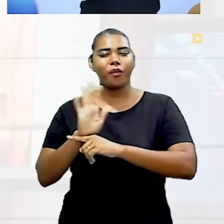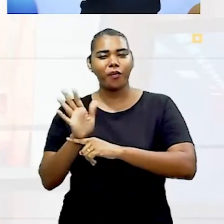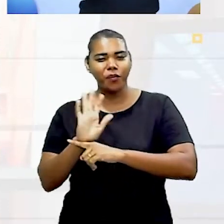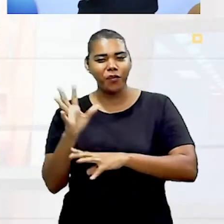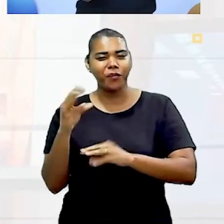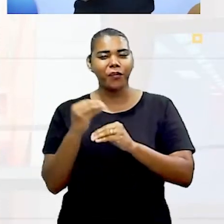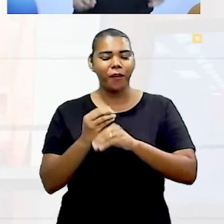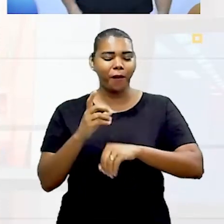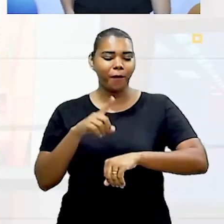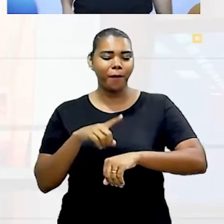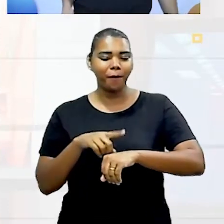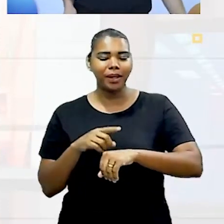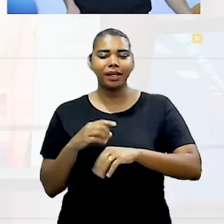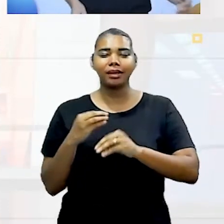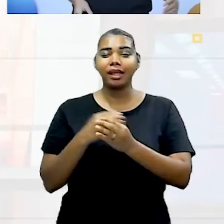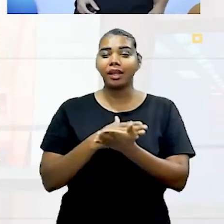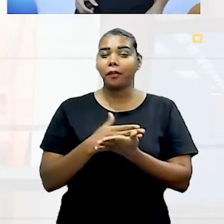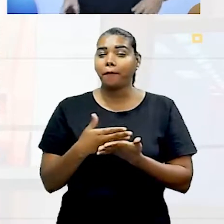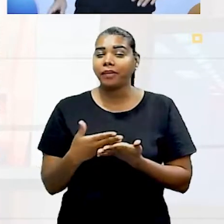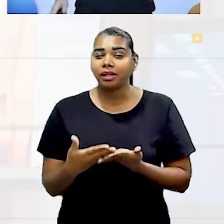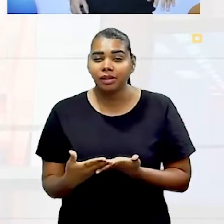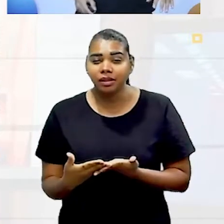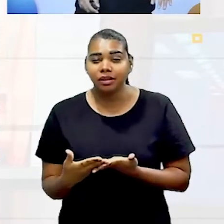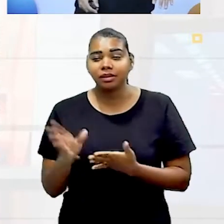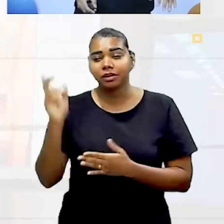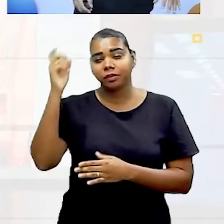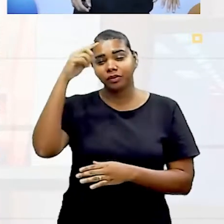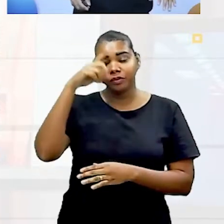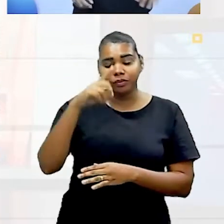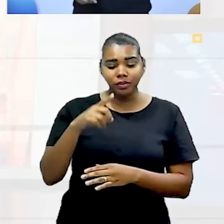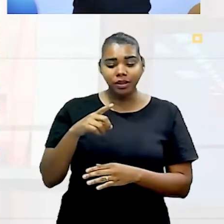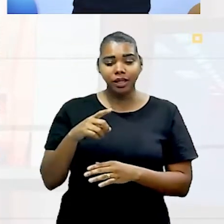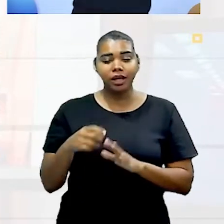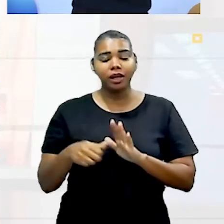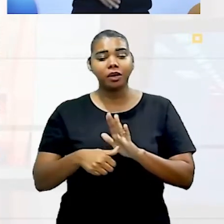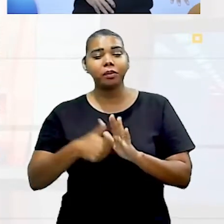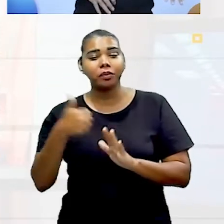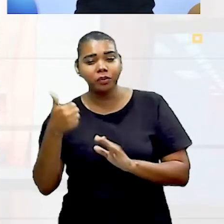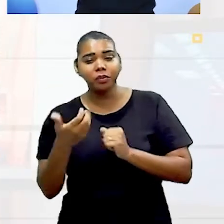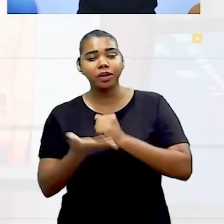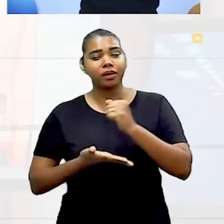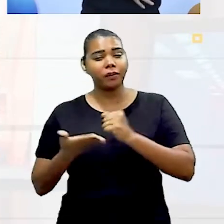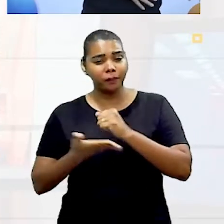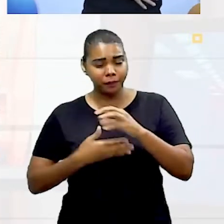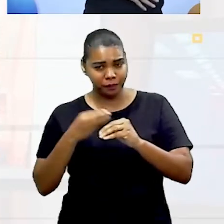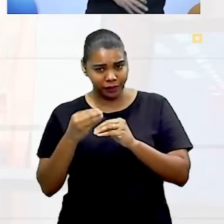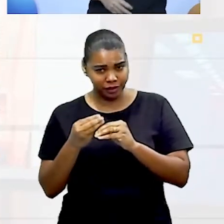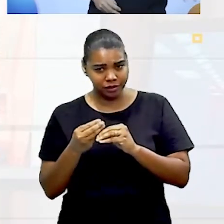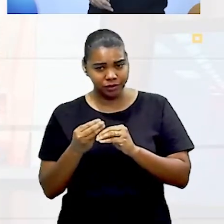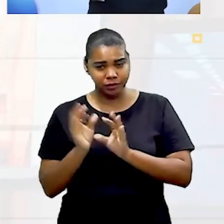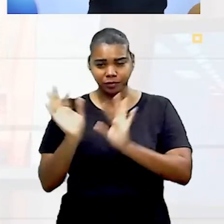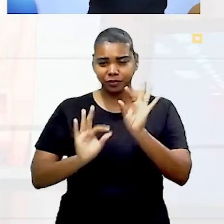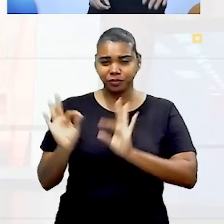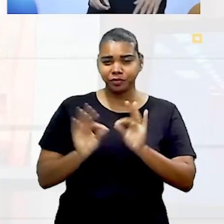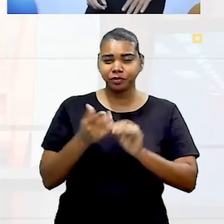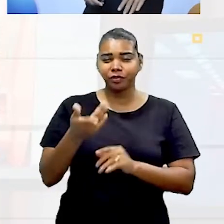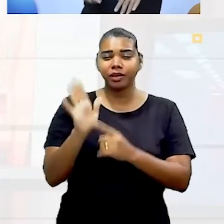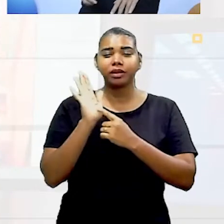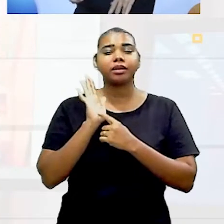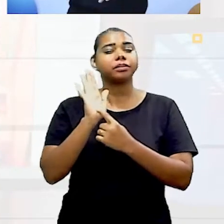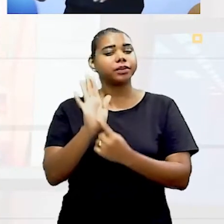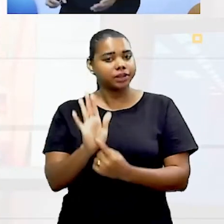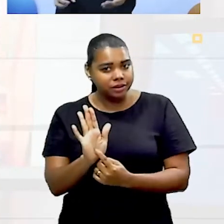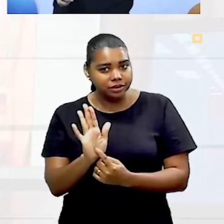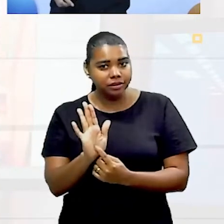que é o momento que o personagem começa a passar. O ponto 1, a gente pode dizer que o ato 1 é o tutorial, onde você apresenta,